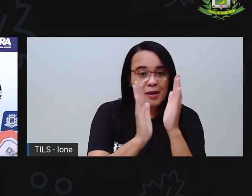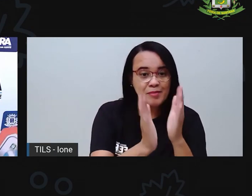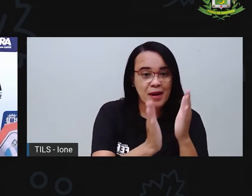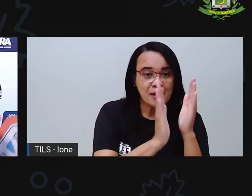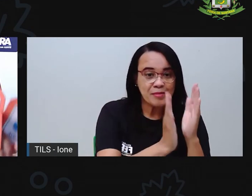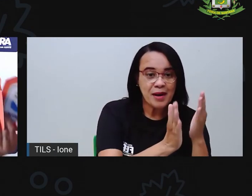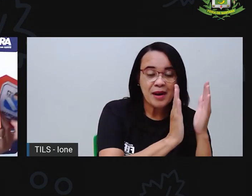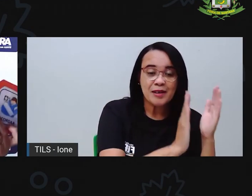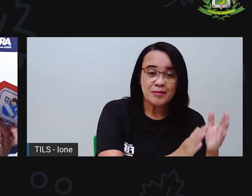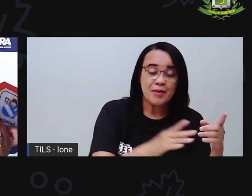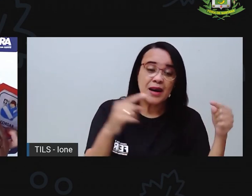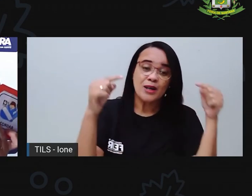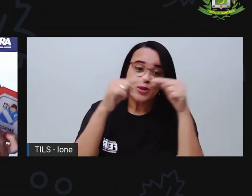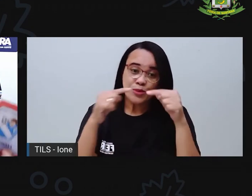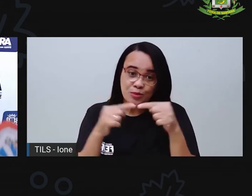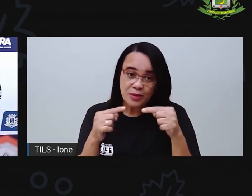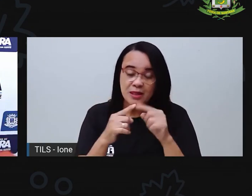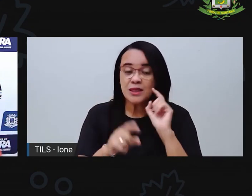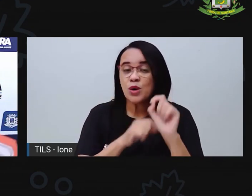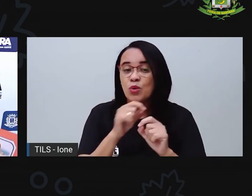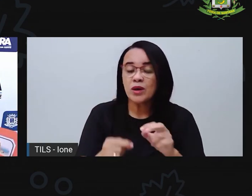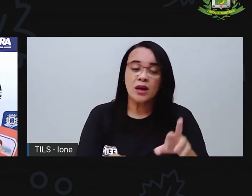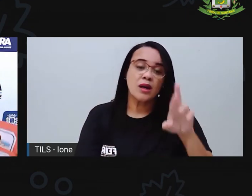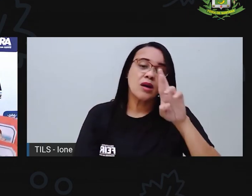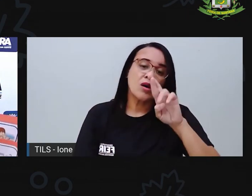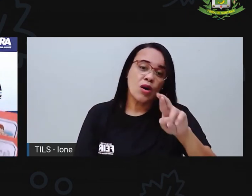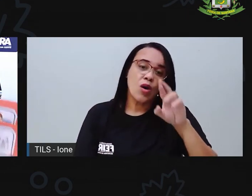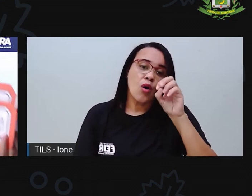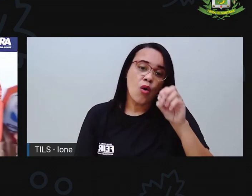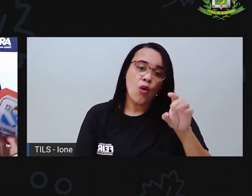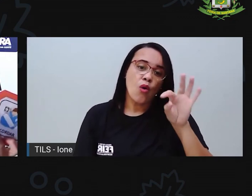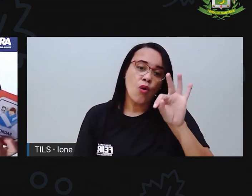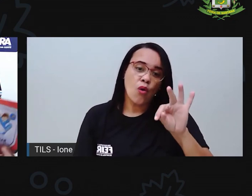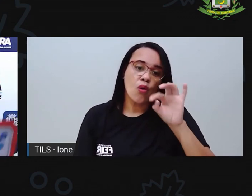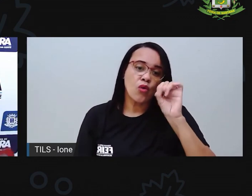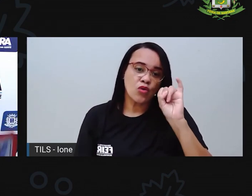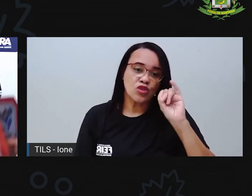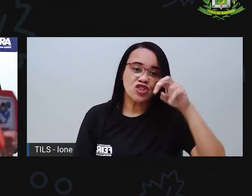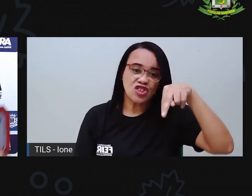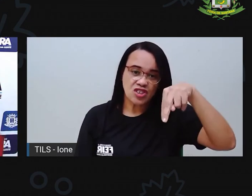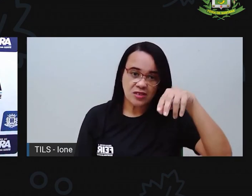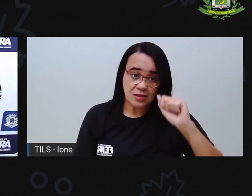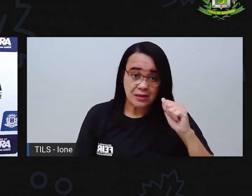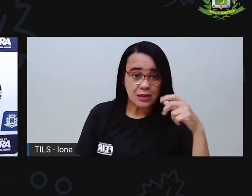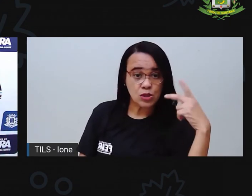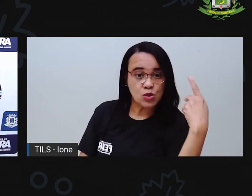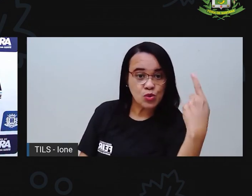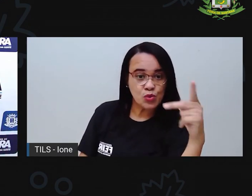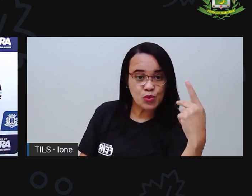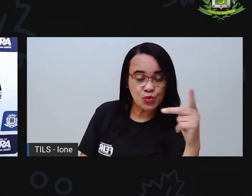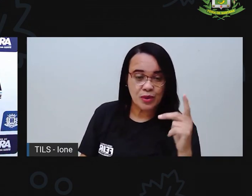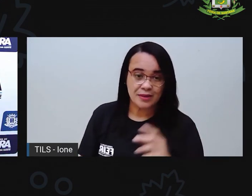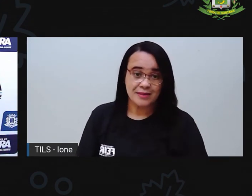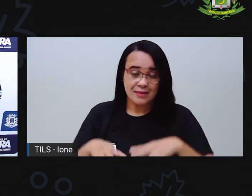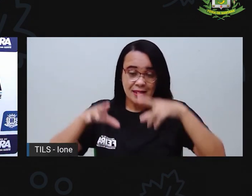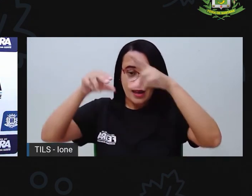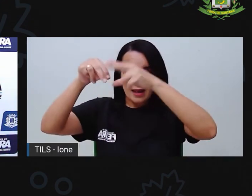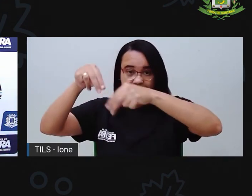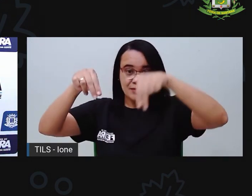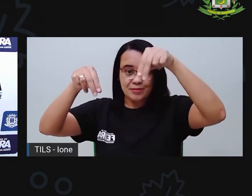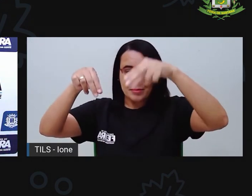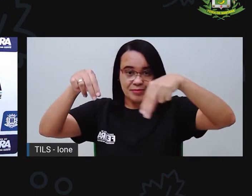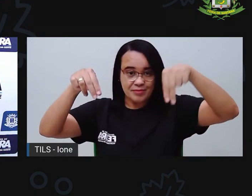rotina. Depois, usa o banheiro. Escova o dente. Né? Então, você vai montando o seu varal com a sua